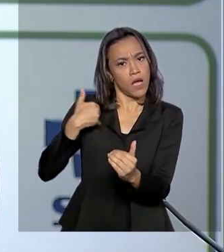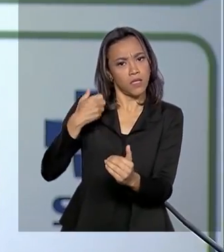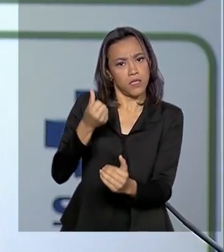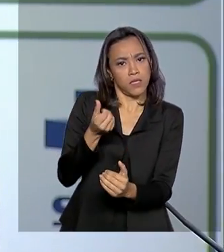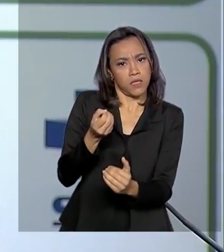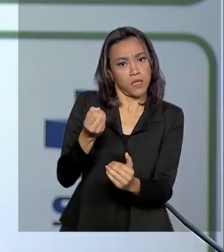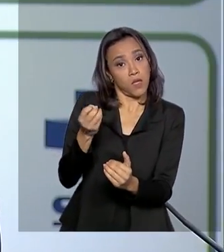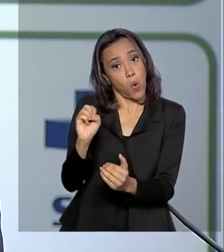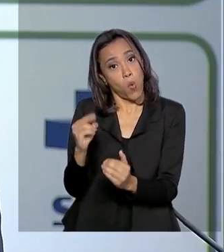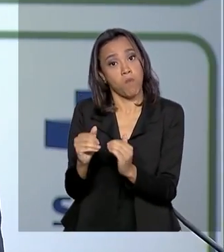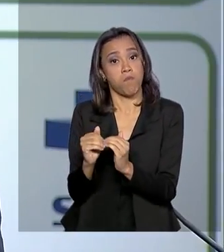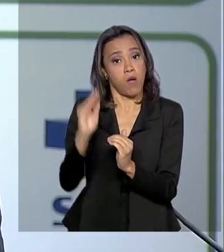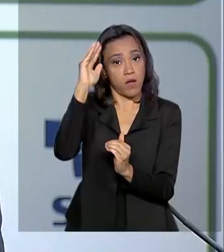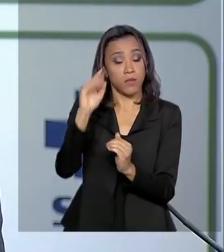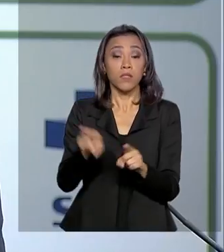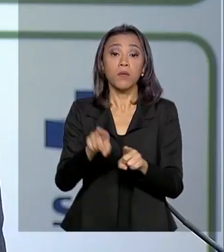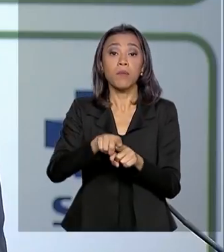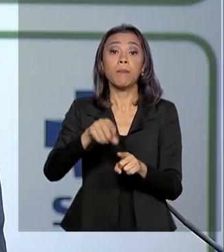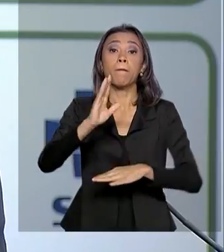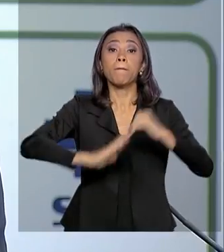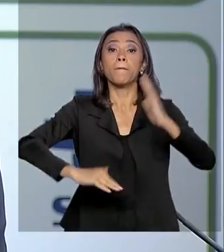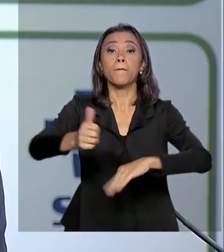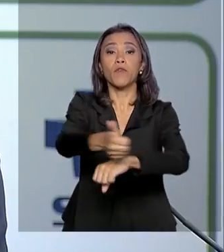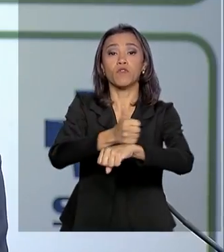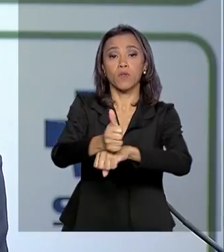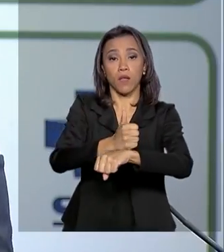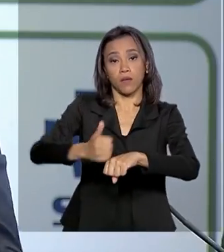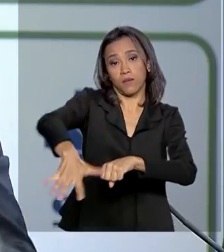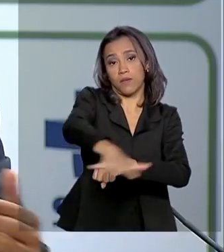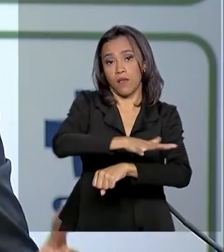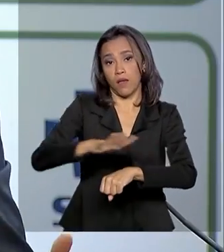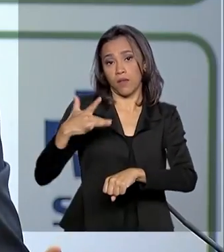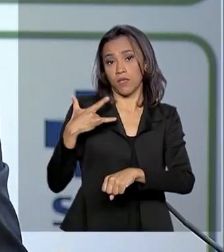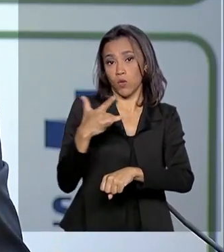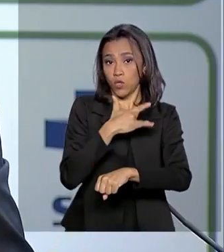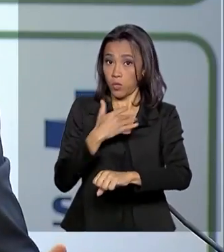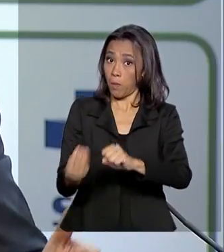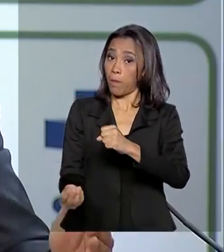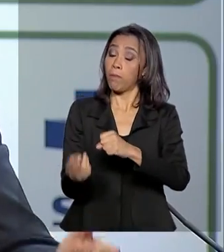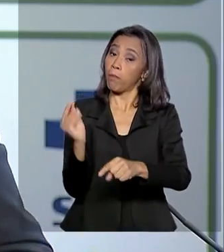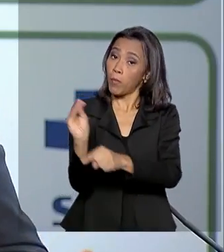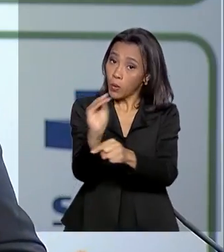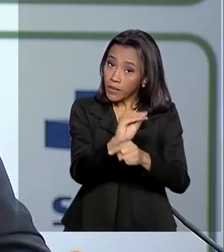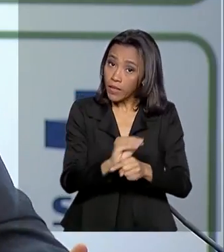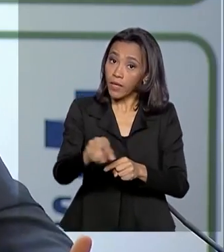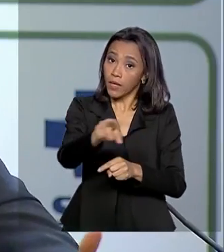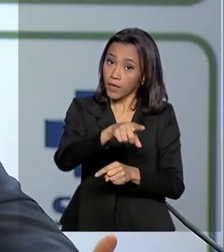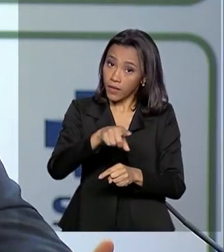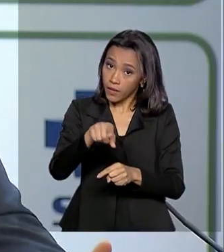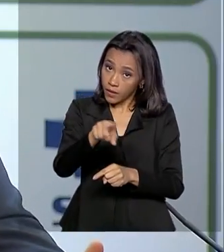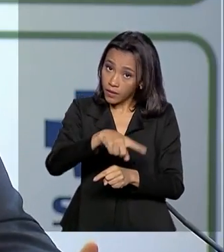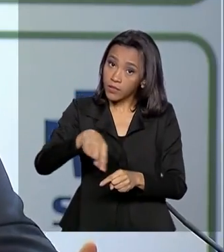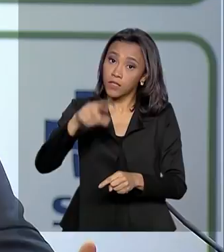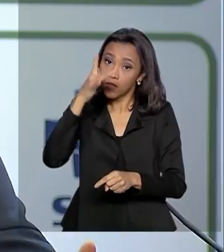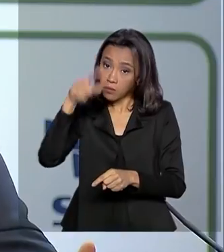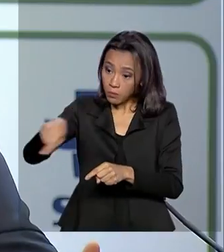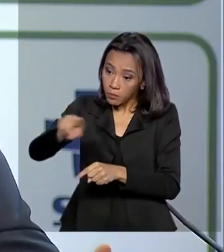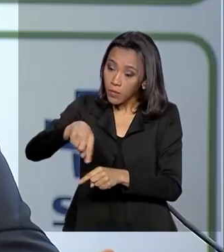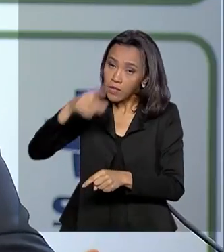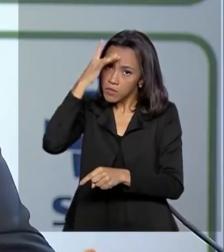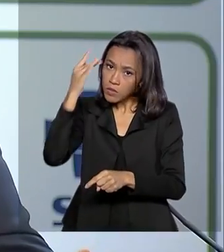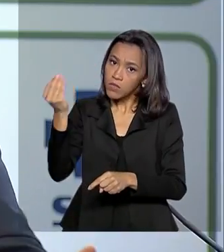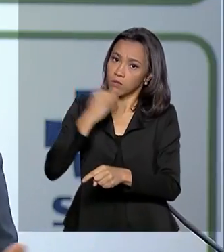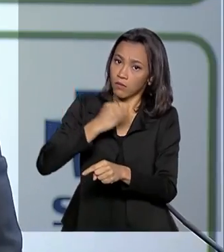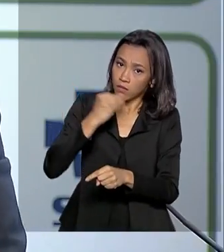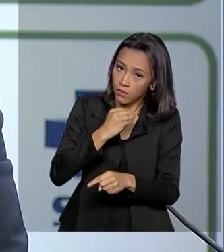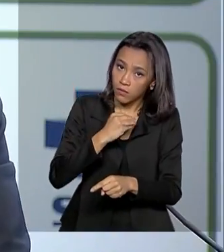também com trabalhadores de saúde, para que a gente faça uma proteção das pessoas que são mais vulneráveis e